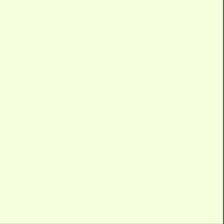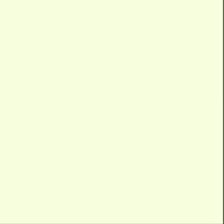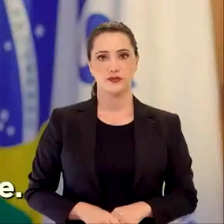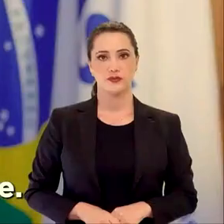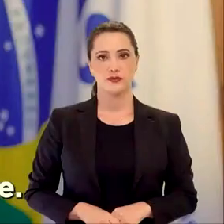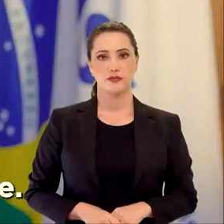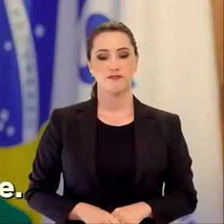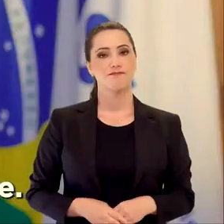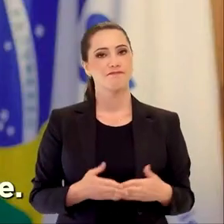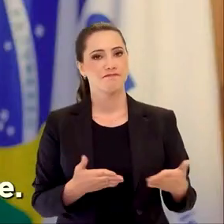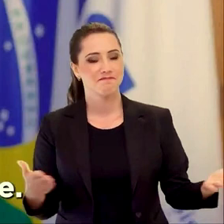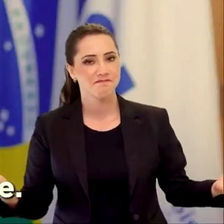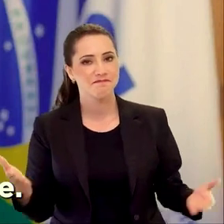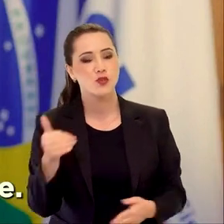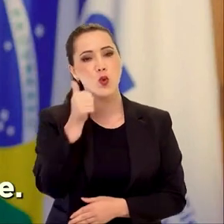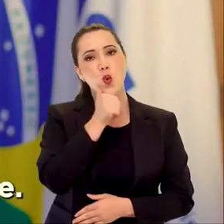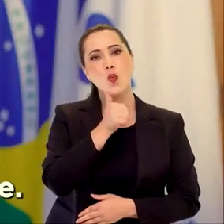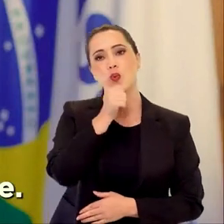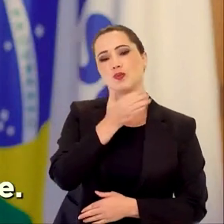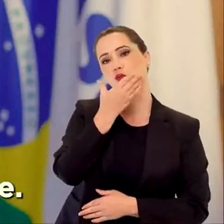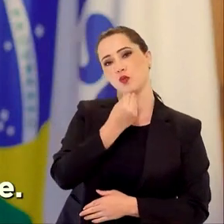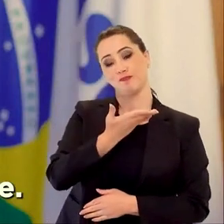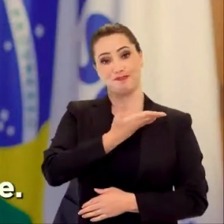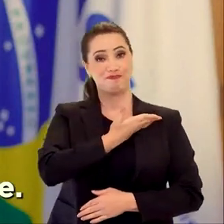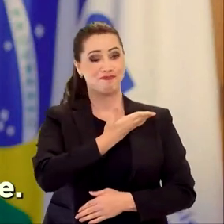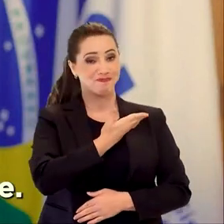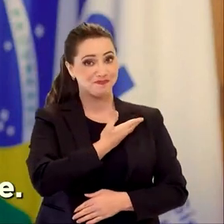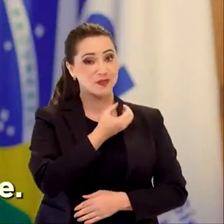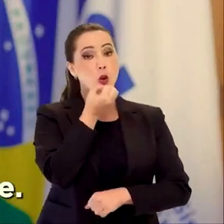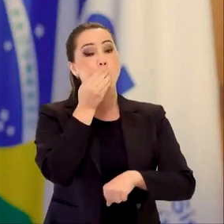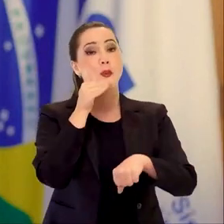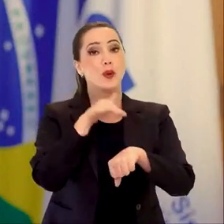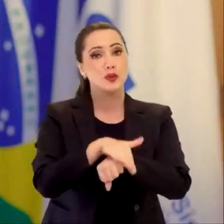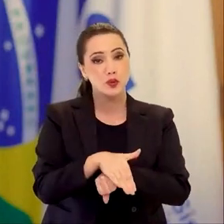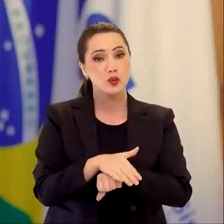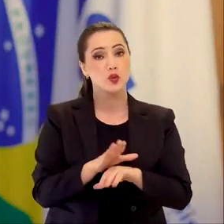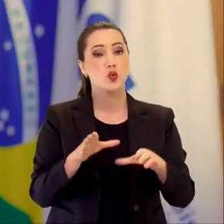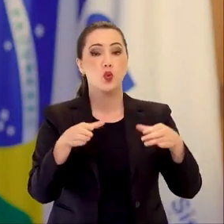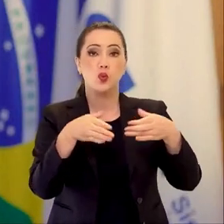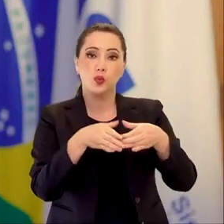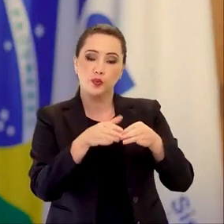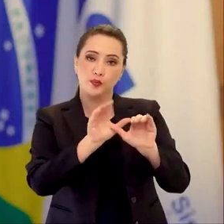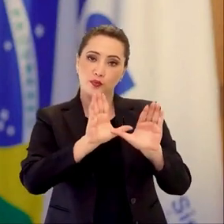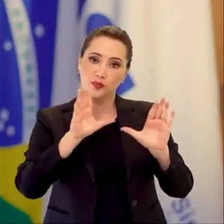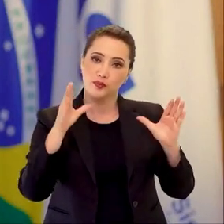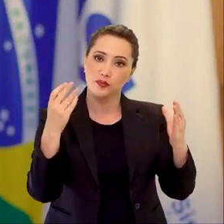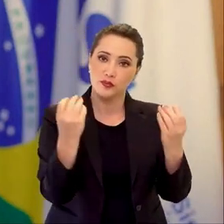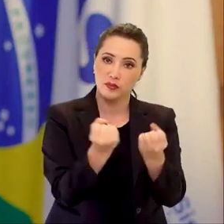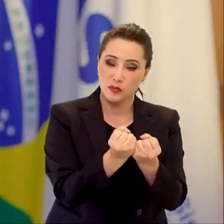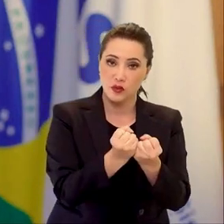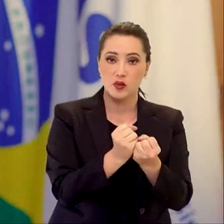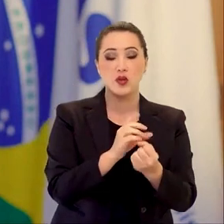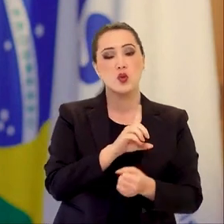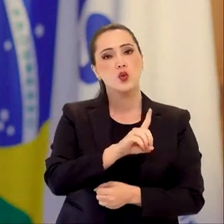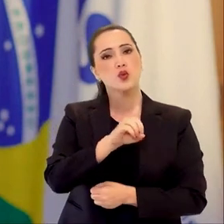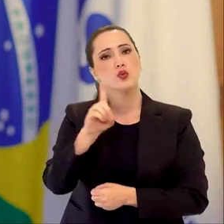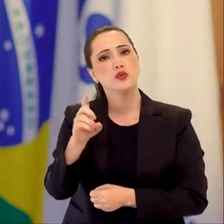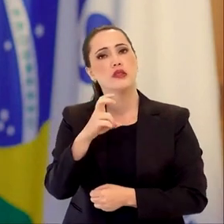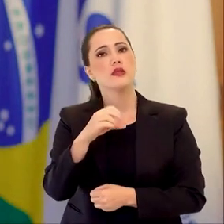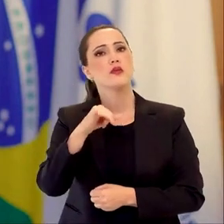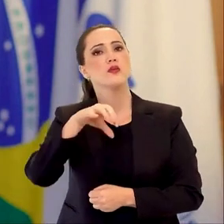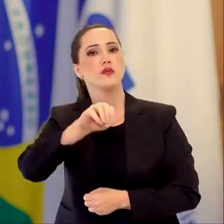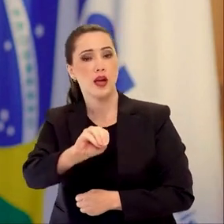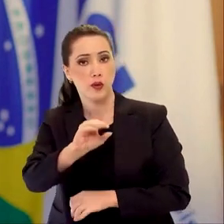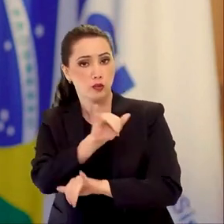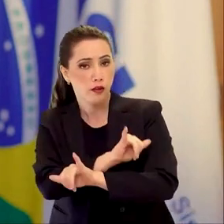Trindade. Minhas amigas e meus amigos, boa noite. A Organização Mundial da Saúde declarou no